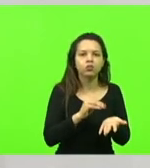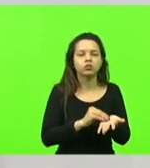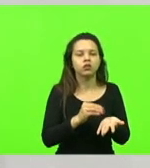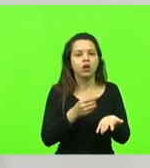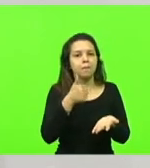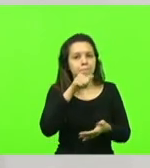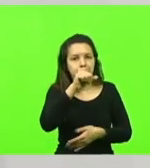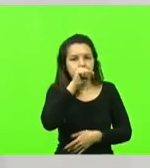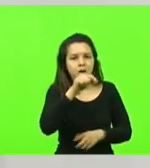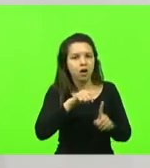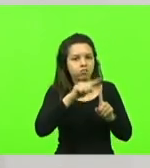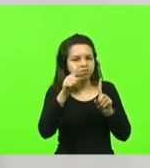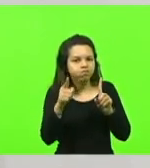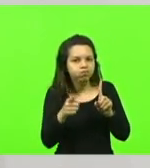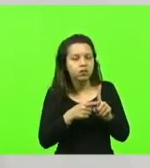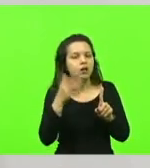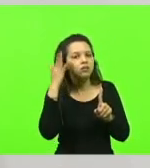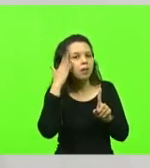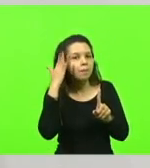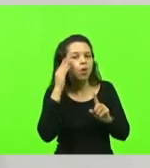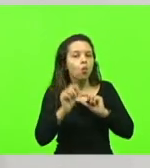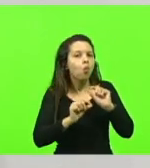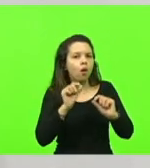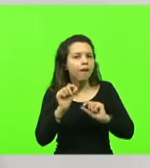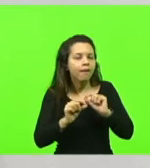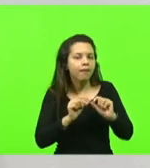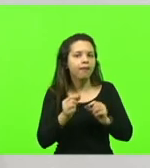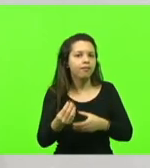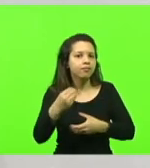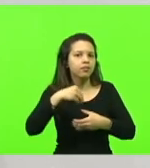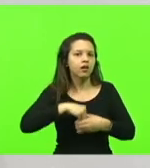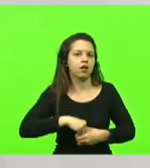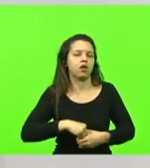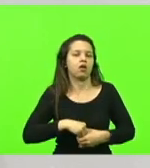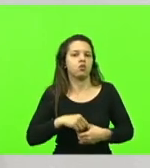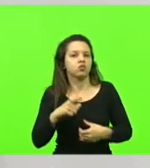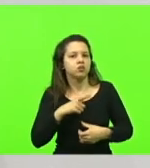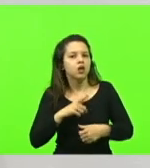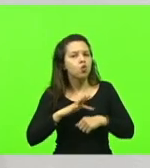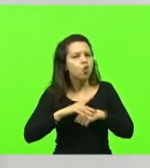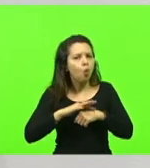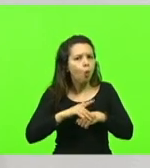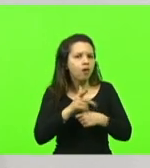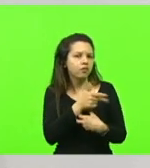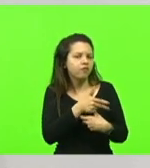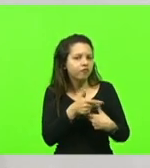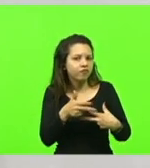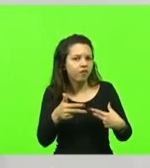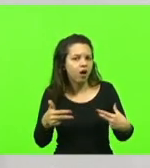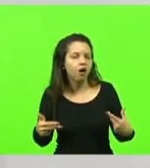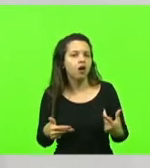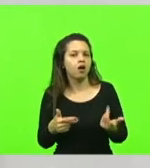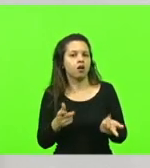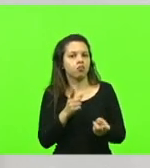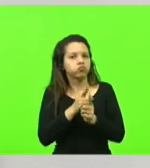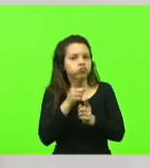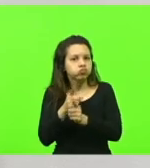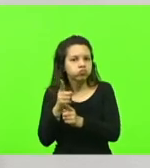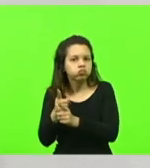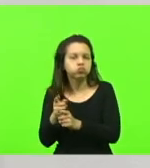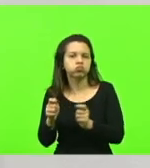tem ou se teve durante a gravidez rubéola, toxoplasmose e outras situações,